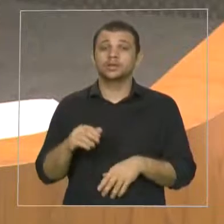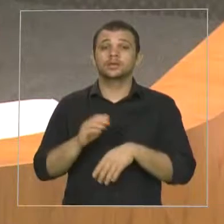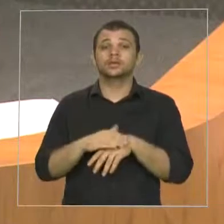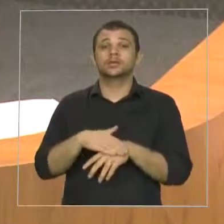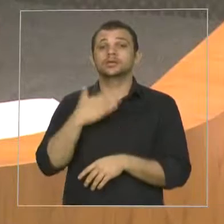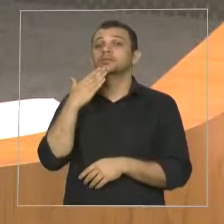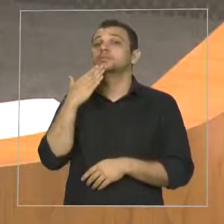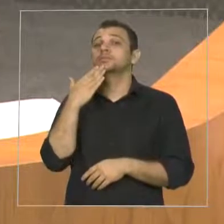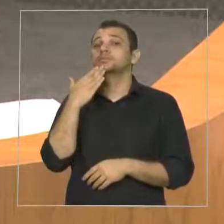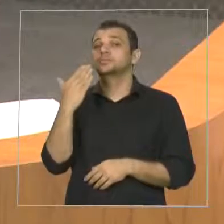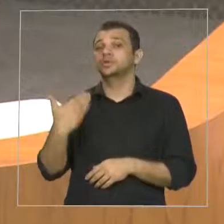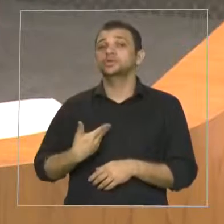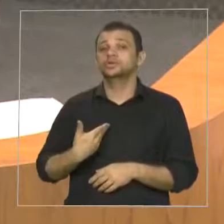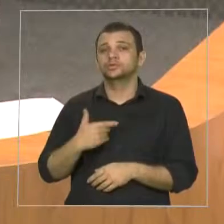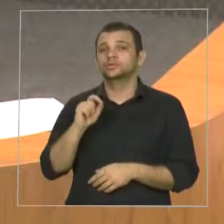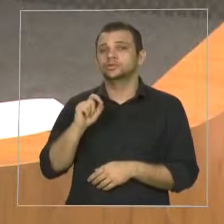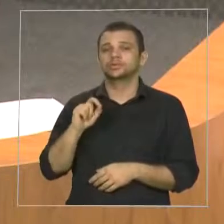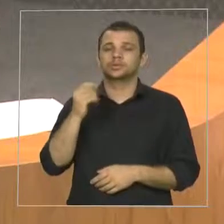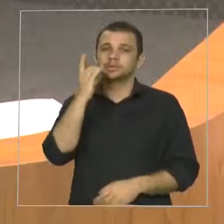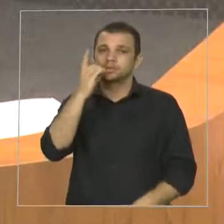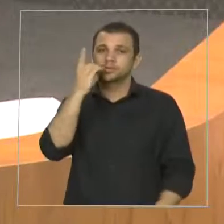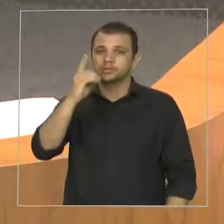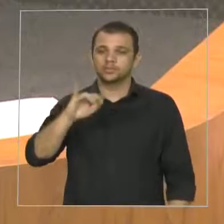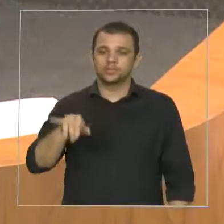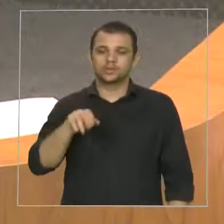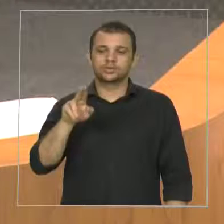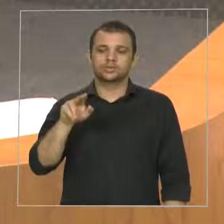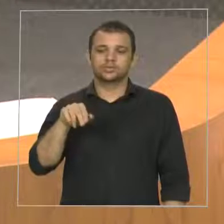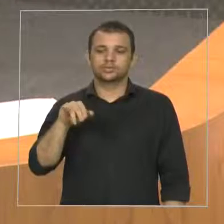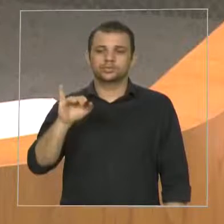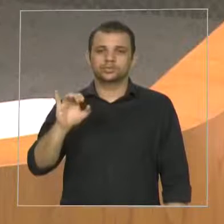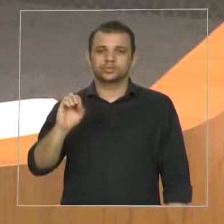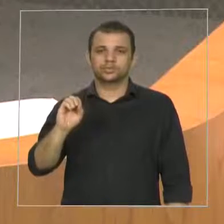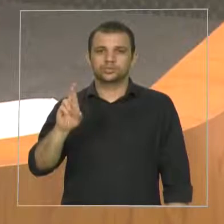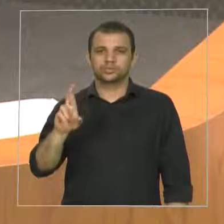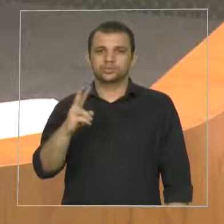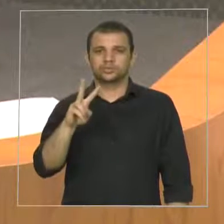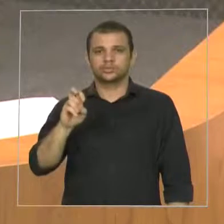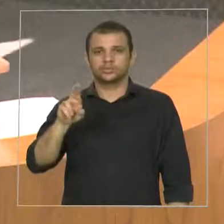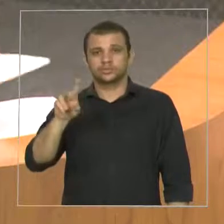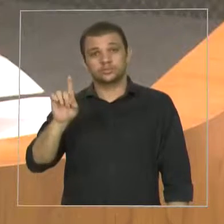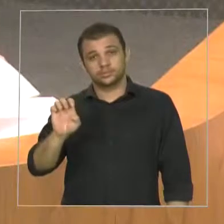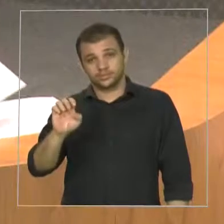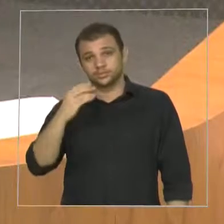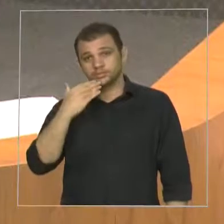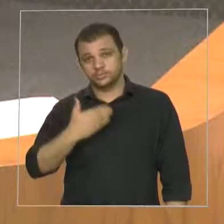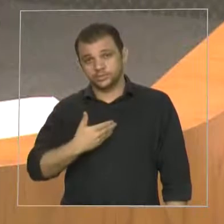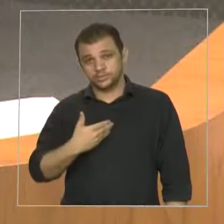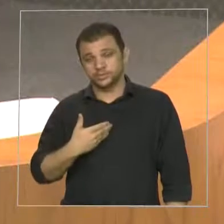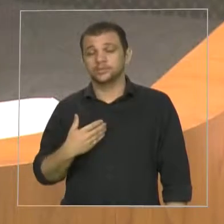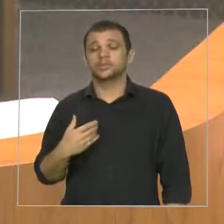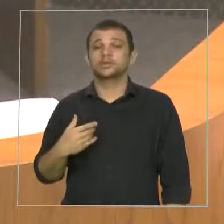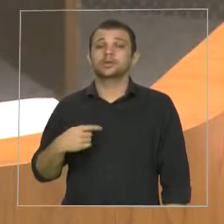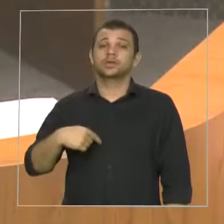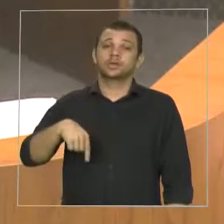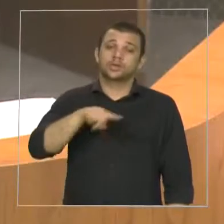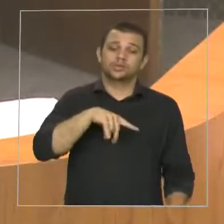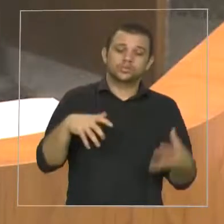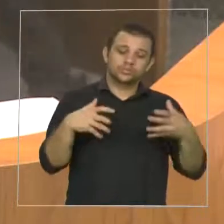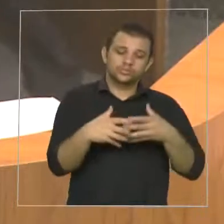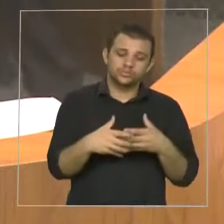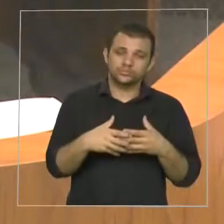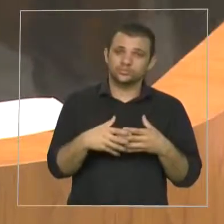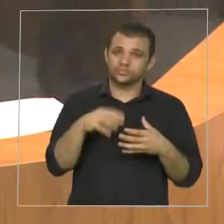deputado Júnior Verde. Hoje, desta vistoria, com a participação, inclusive, do PROCON, resultou um relatório